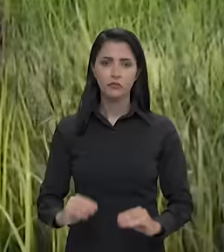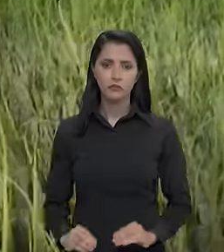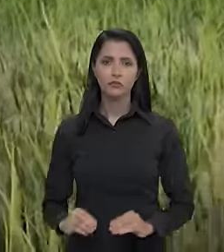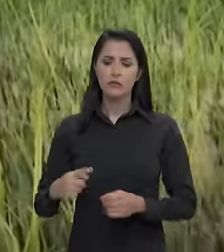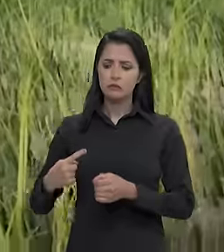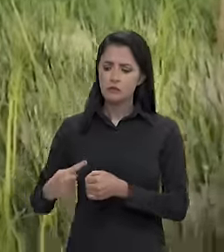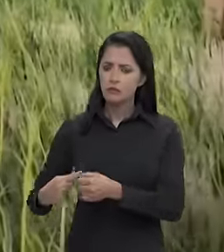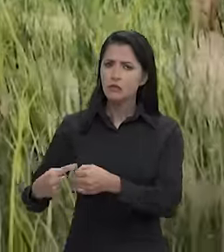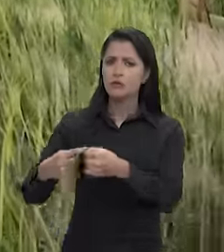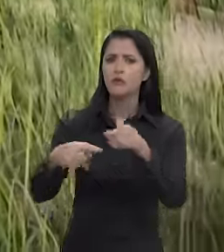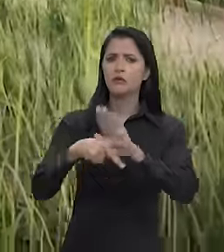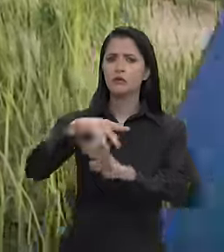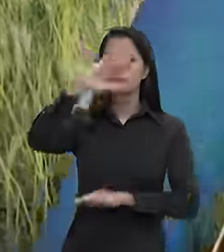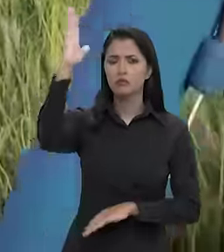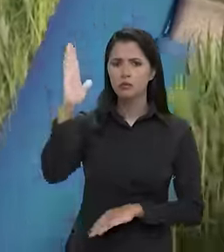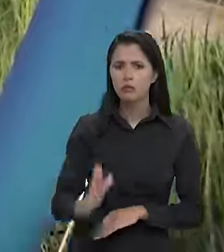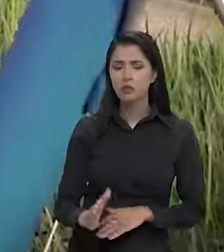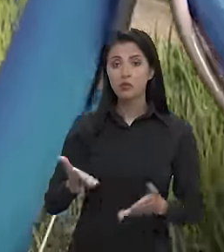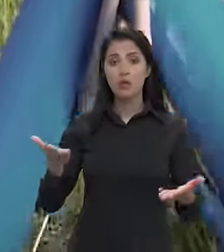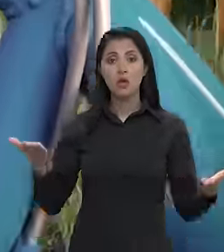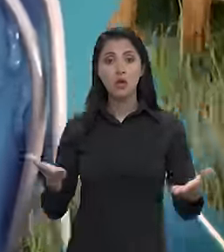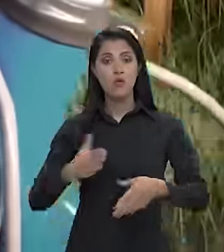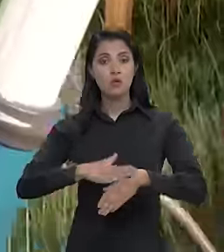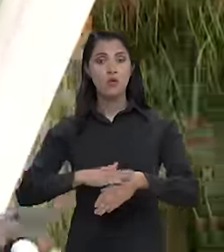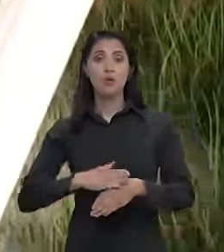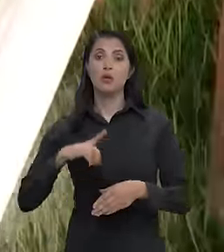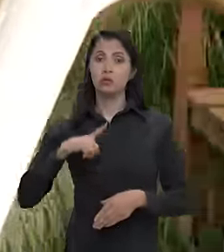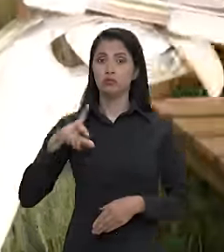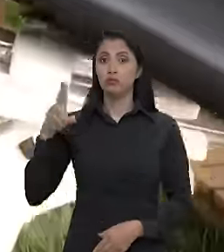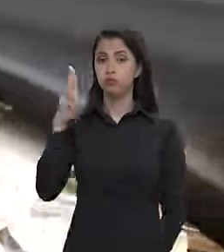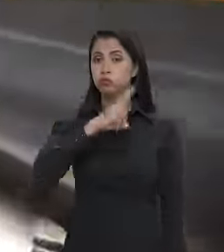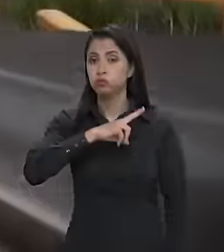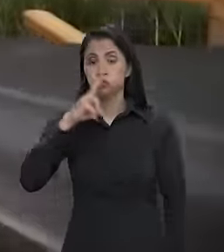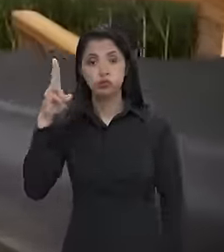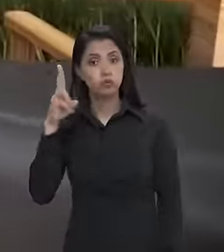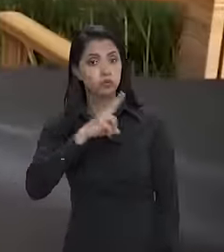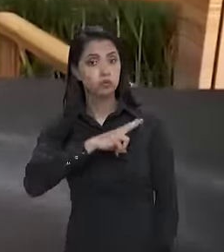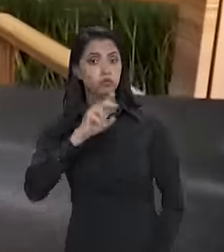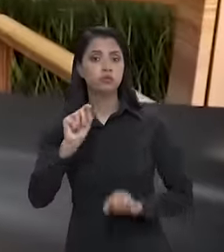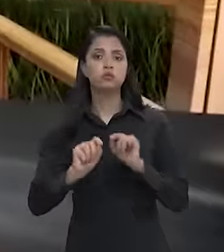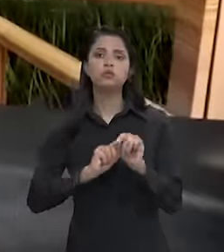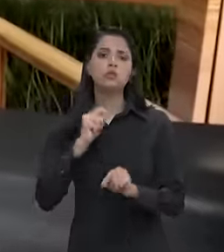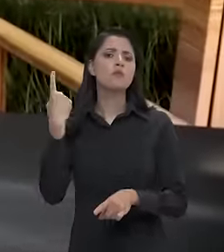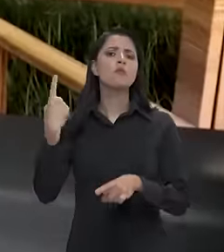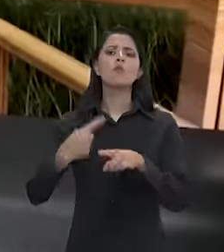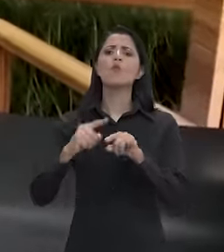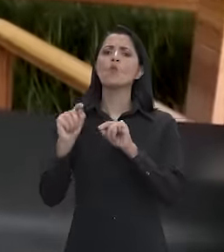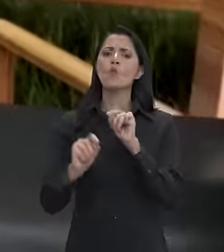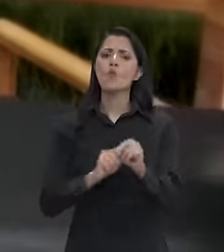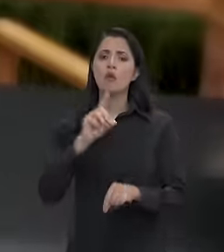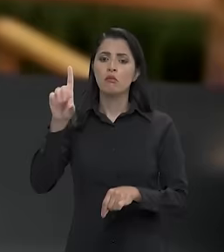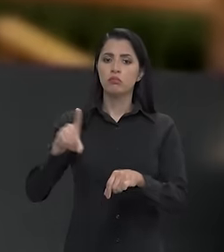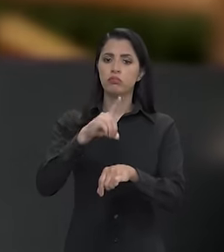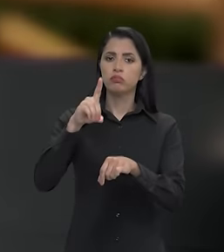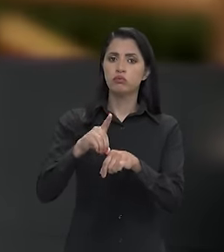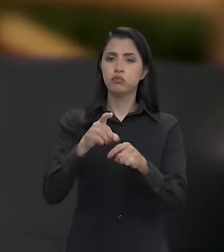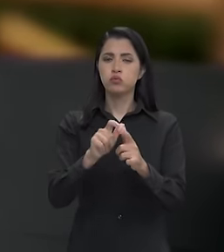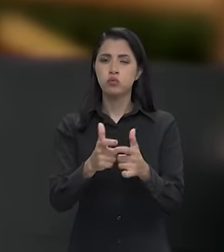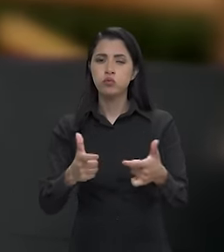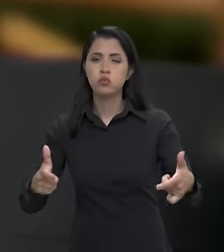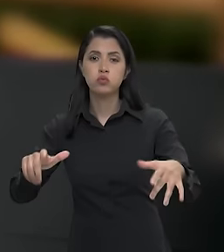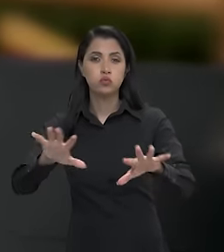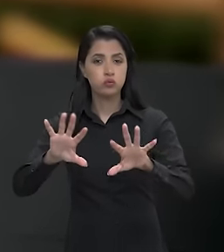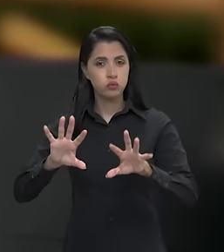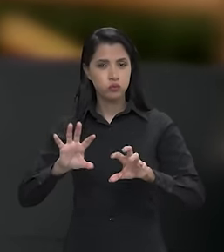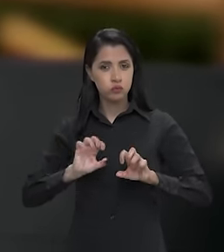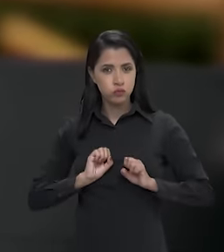noite. Várias cidades brasileiras estão enfrentando situação de emergência devido ao grande aumento dos